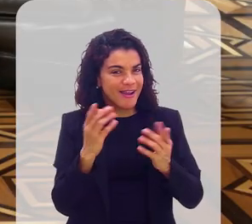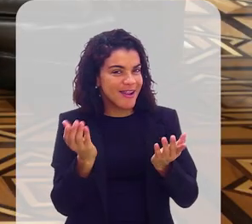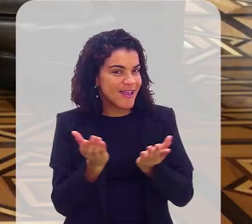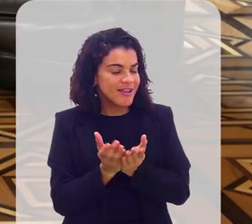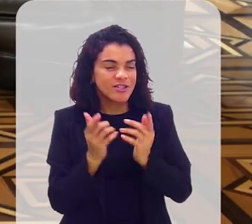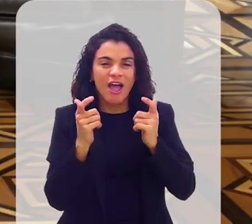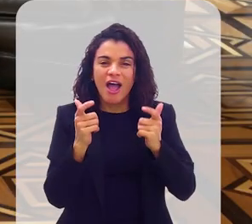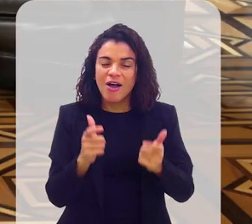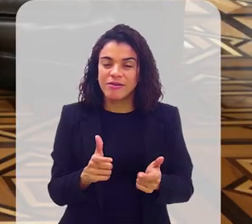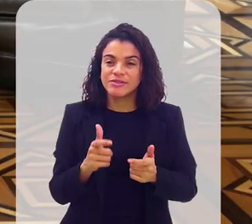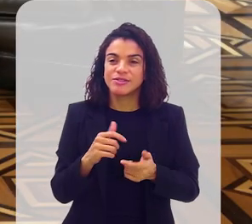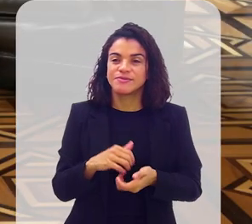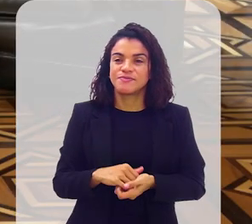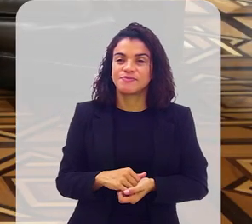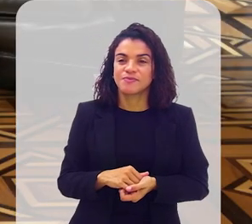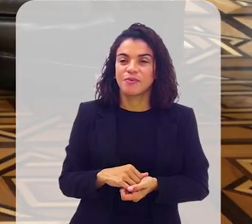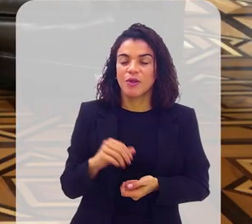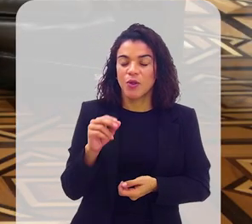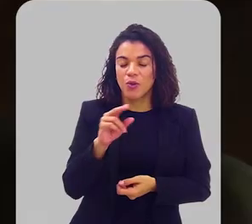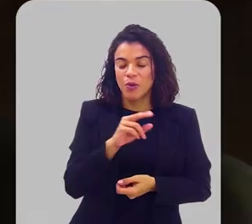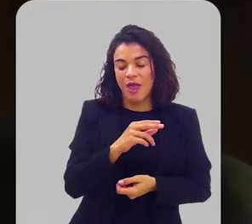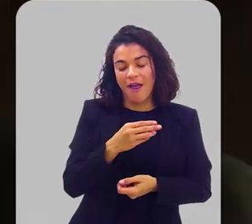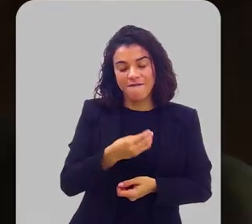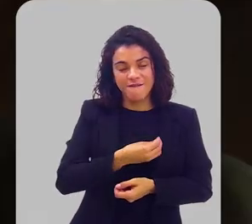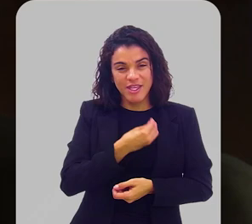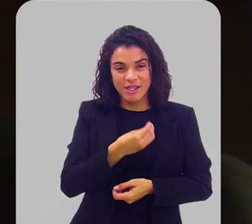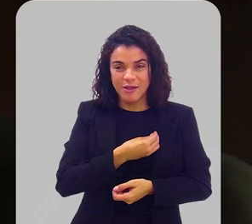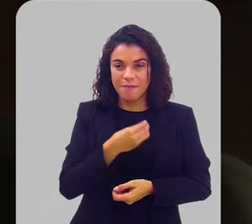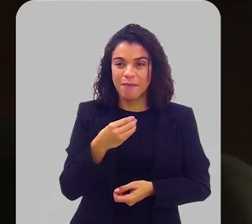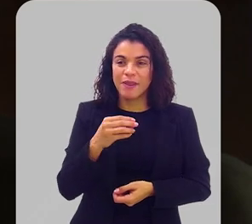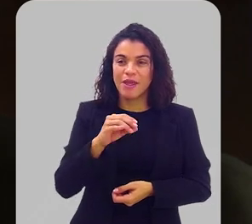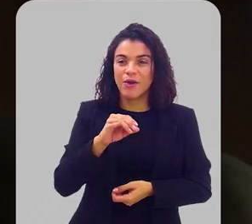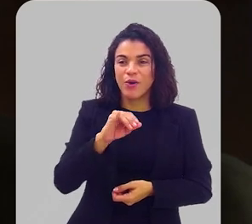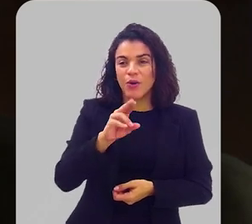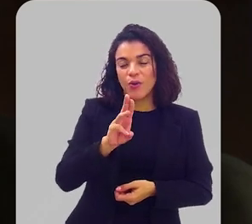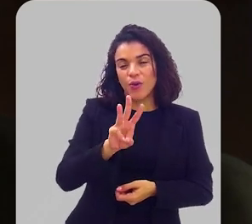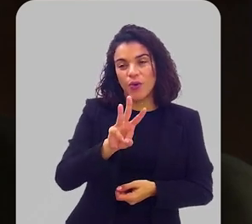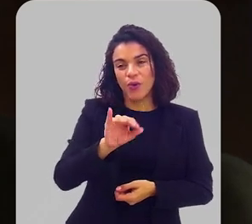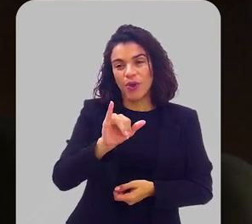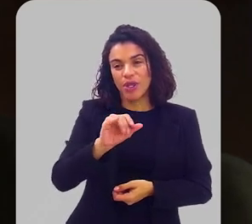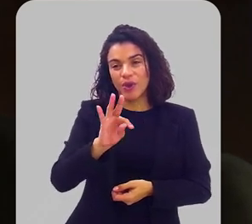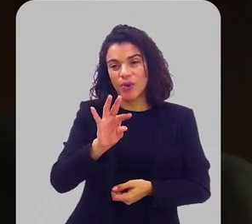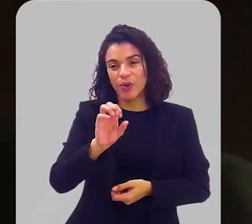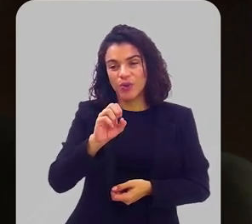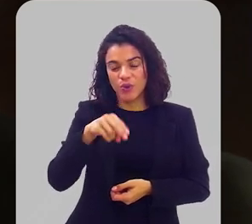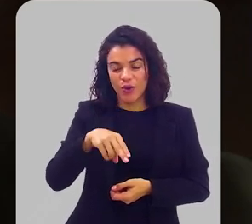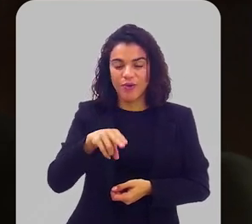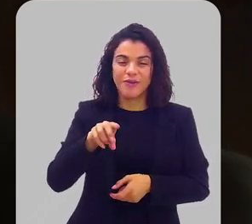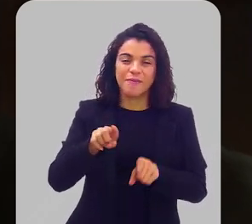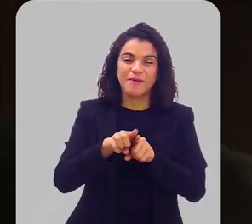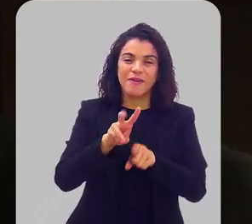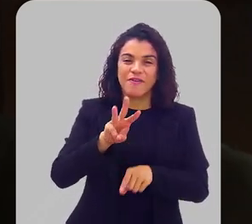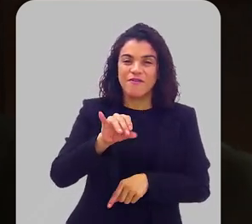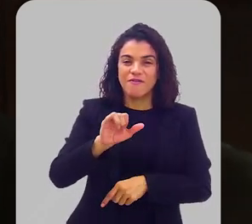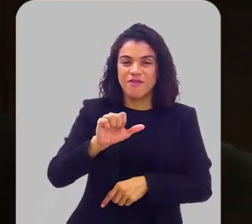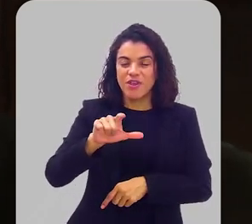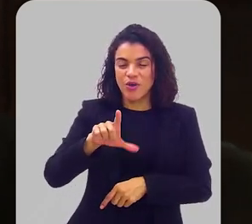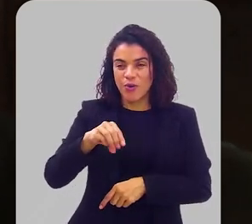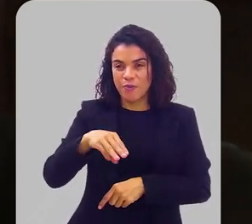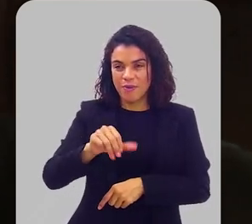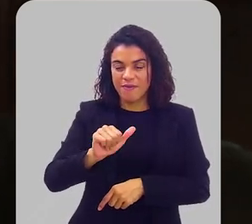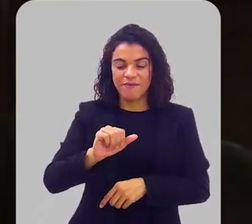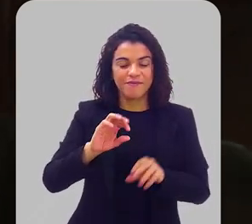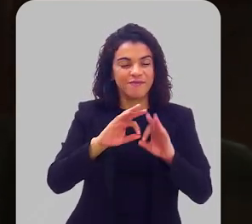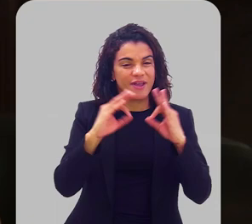aonde fica, por favor. Sim, quero honrar a dos meus pastores, Bispo Wilton e Bispa Vilma, da Igreja Família